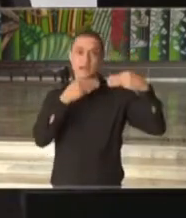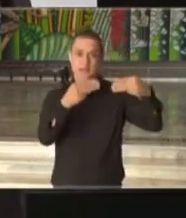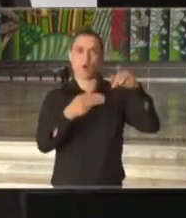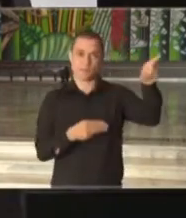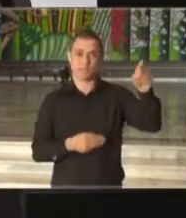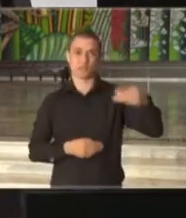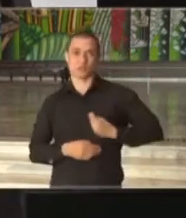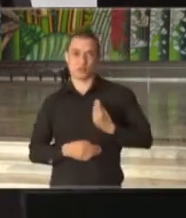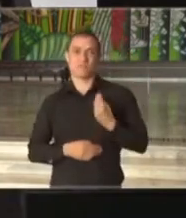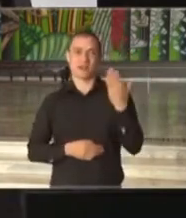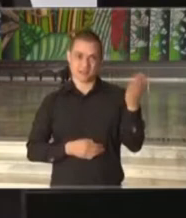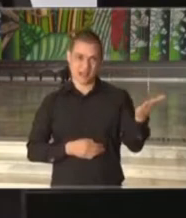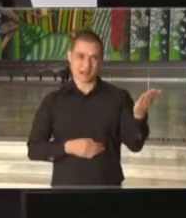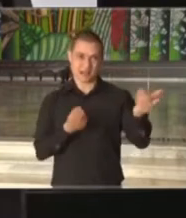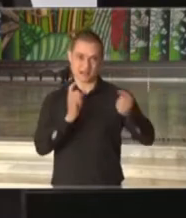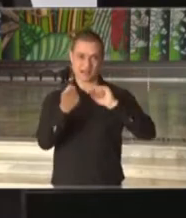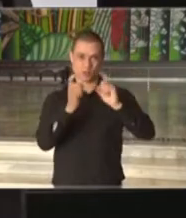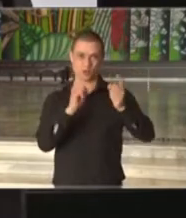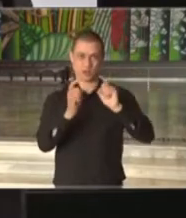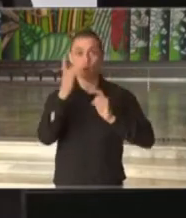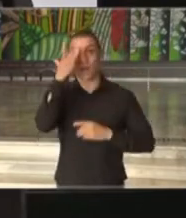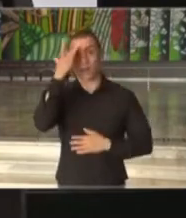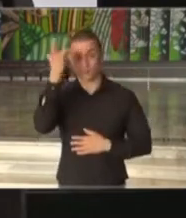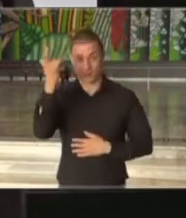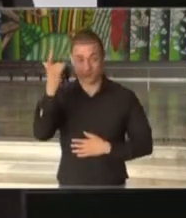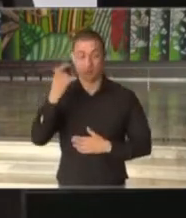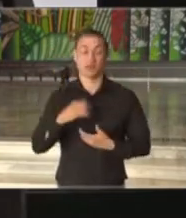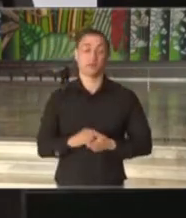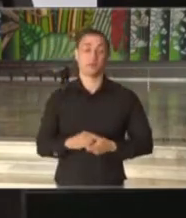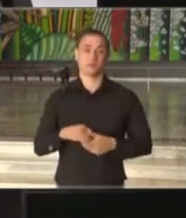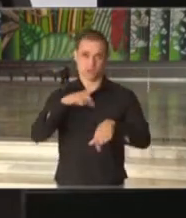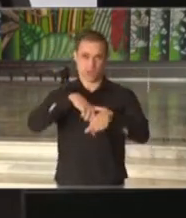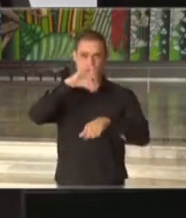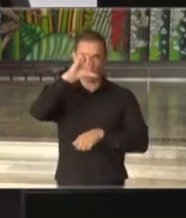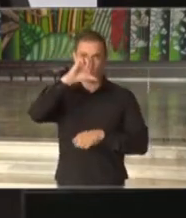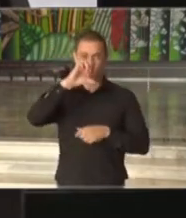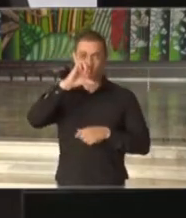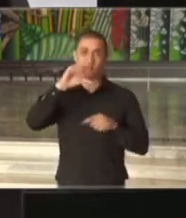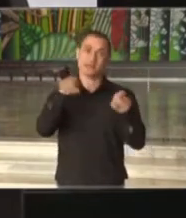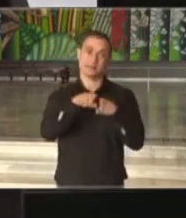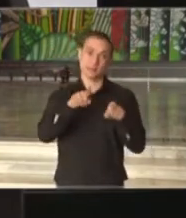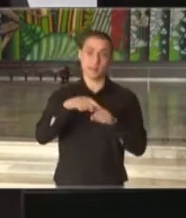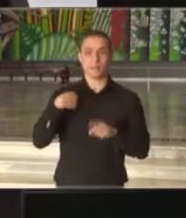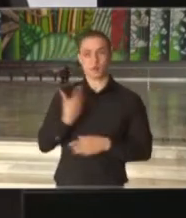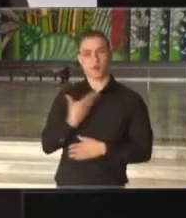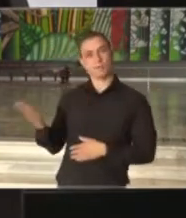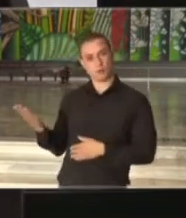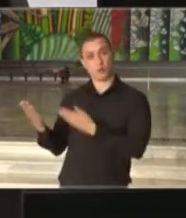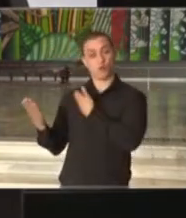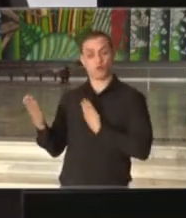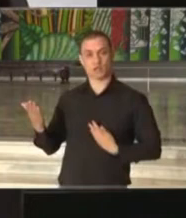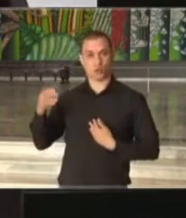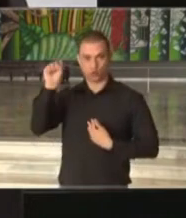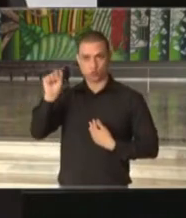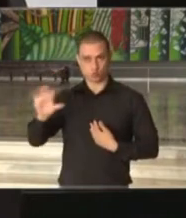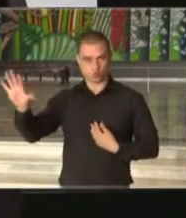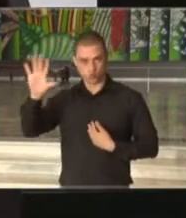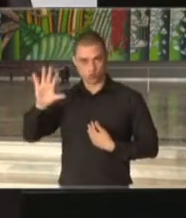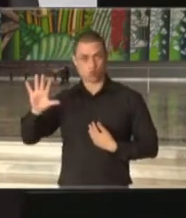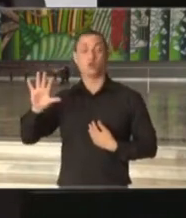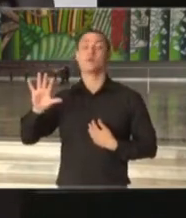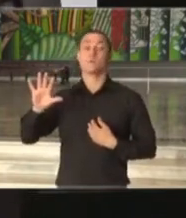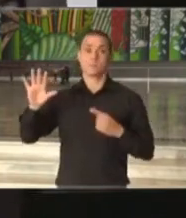estarão presentes nesta reunião de amanhã às 9 horas da manhã e também aos meus colegas governadores do Sul, nós